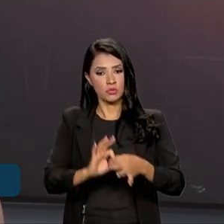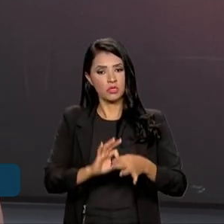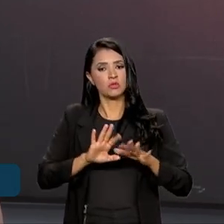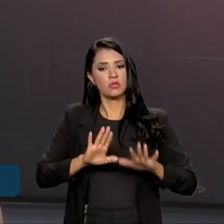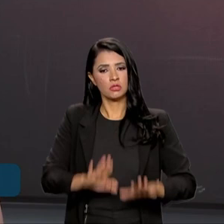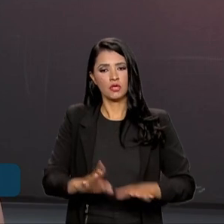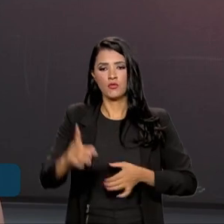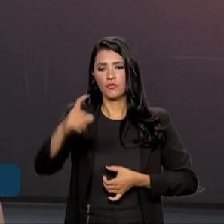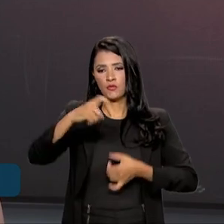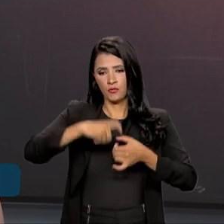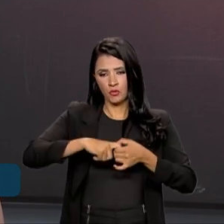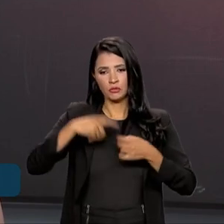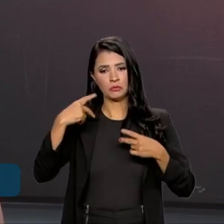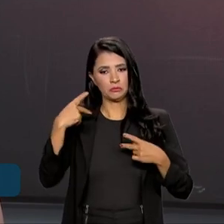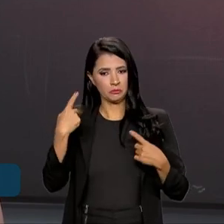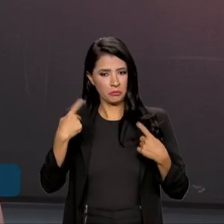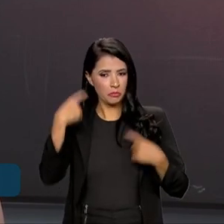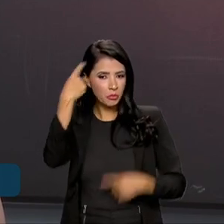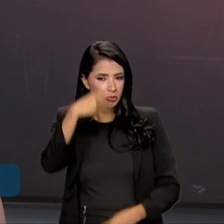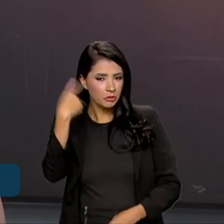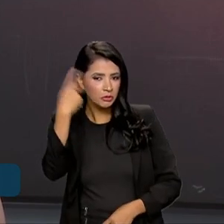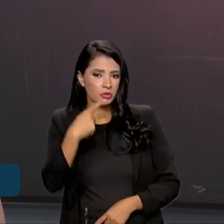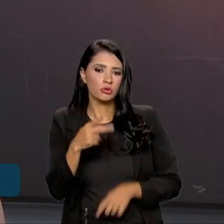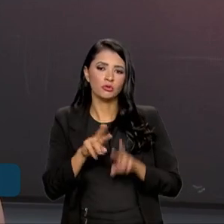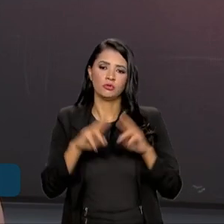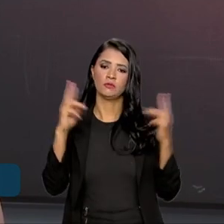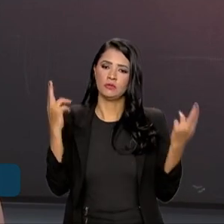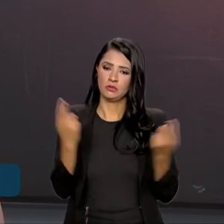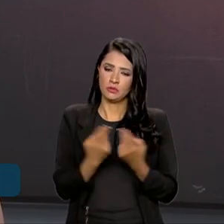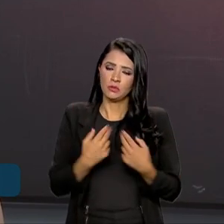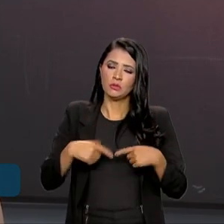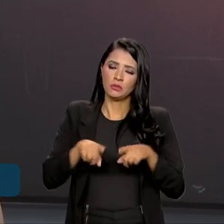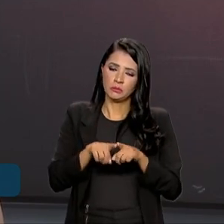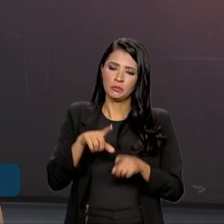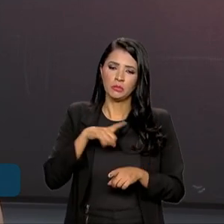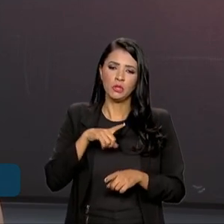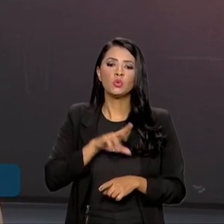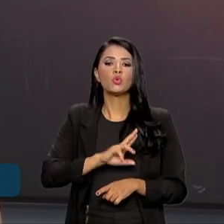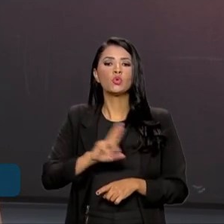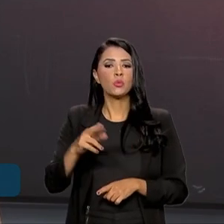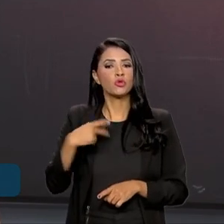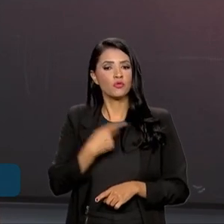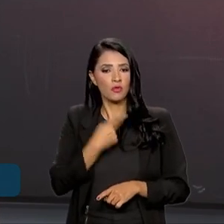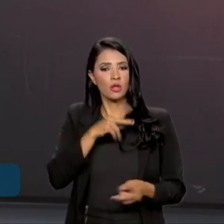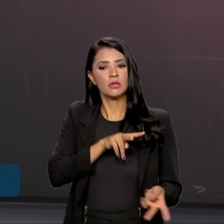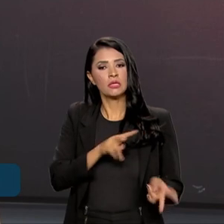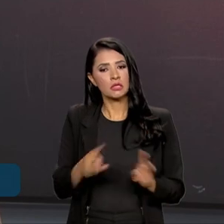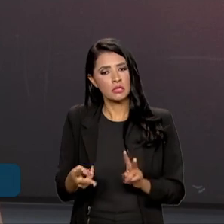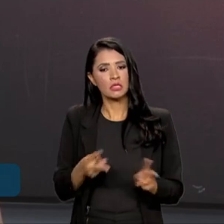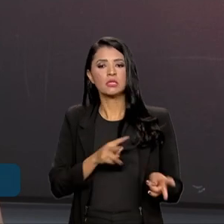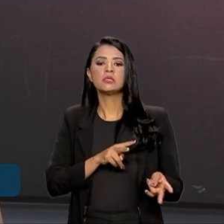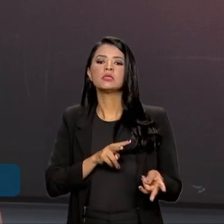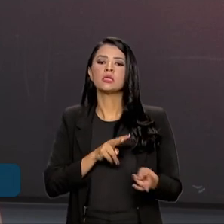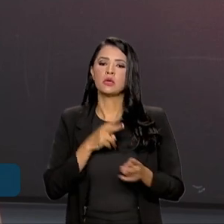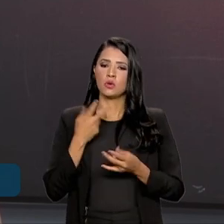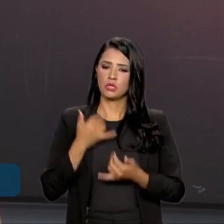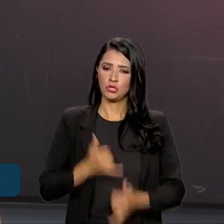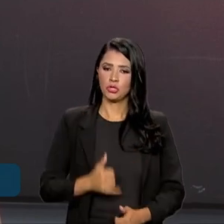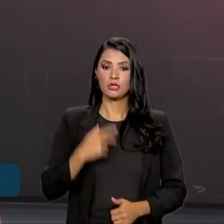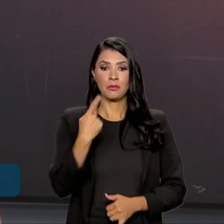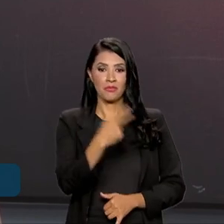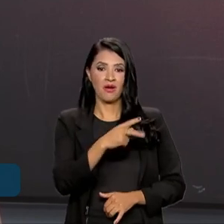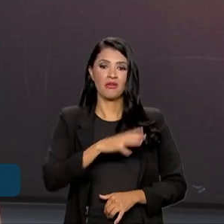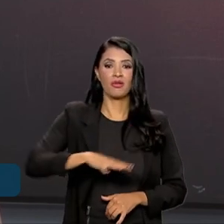É a retomada de uma política de universalização e também trazer o que a gente chama de transição energética para a região